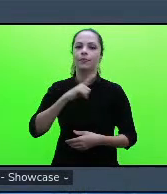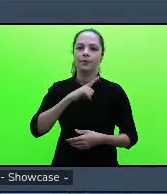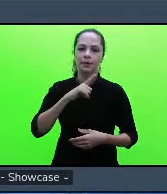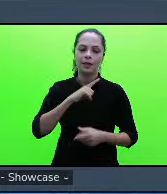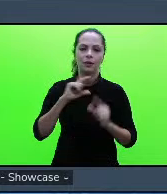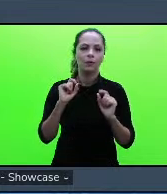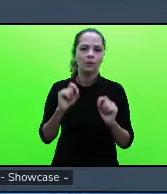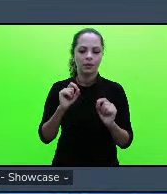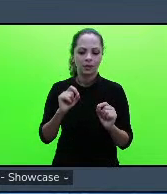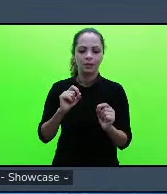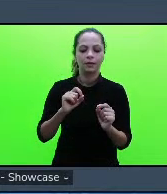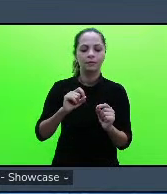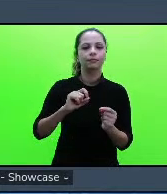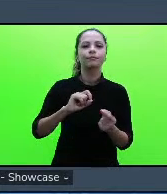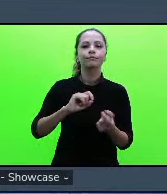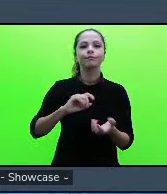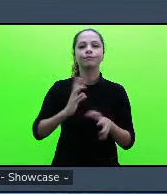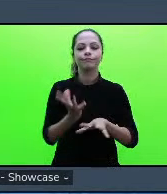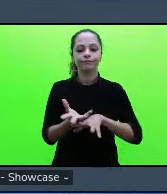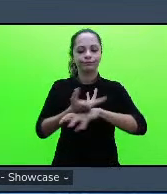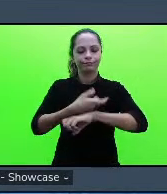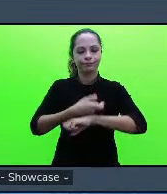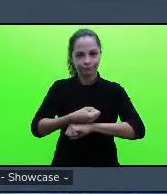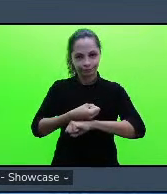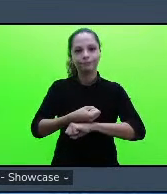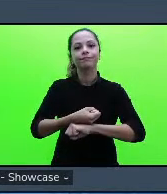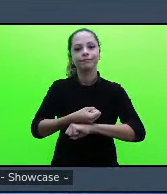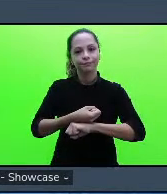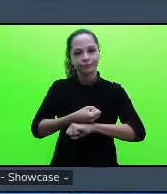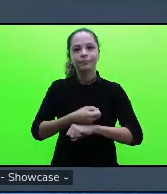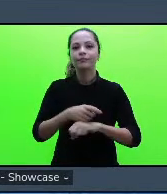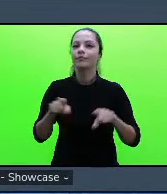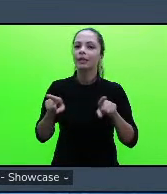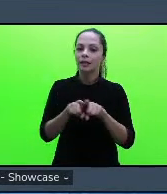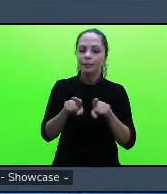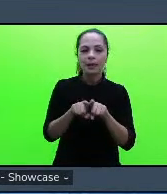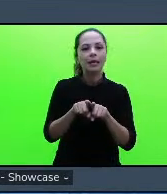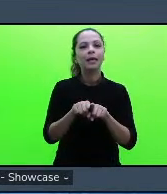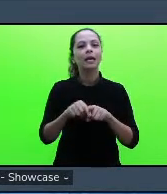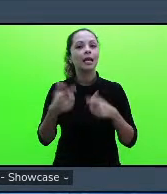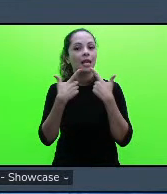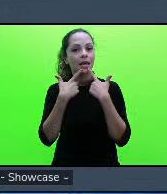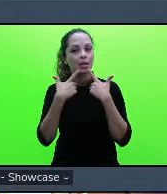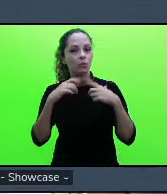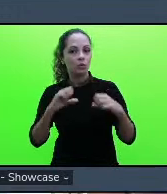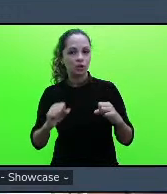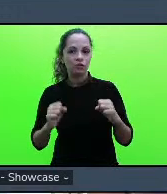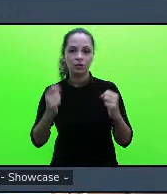intermultidisciplinar e alia a linguística a psicologia e a educação